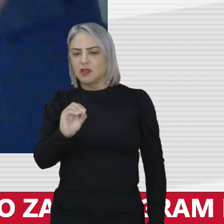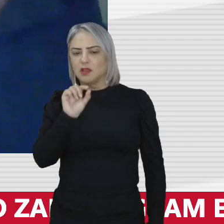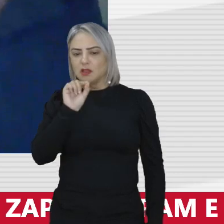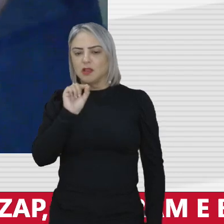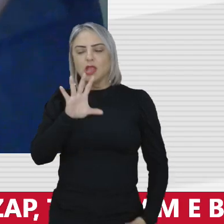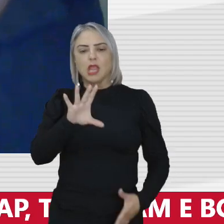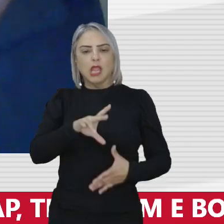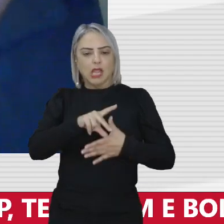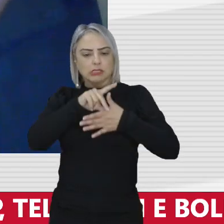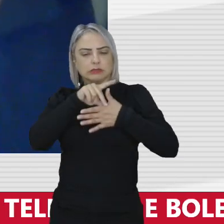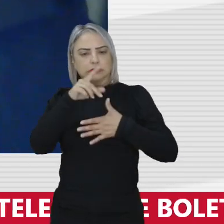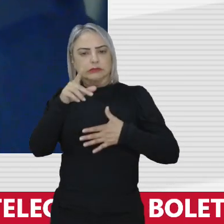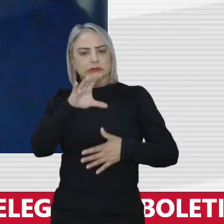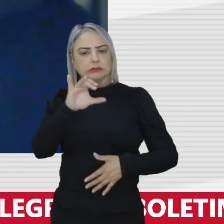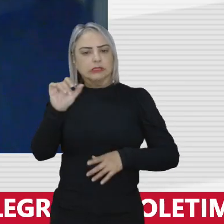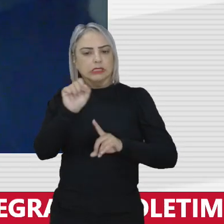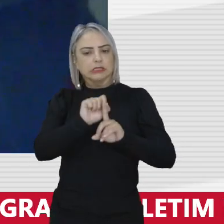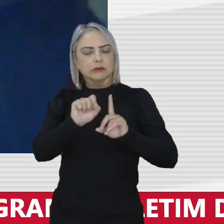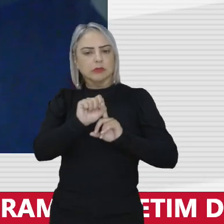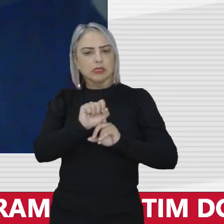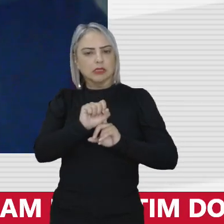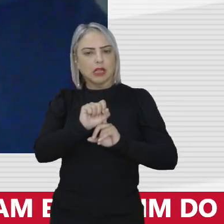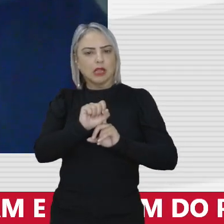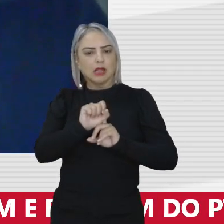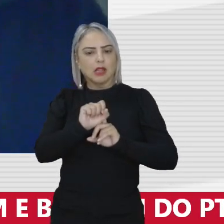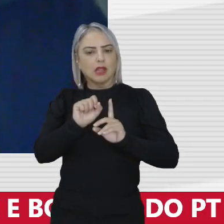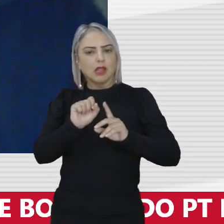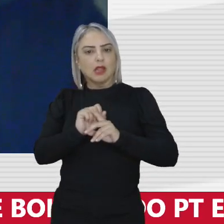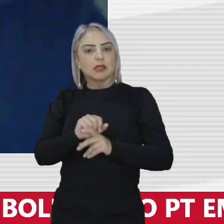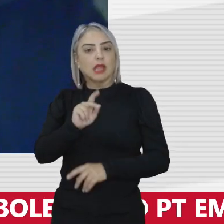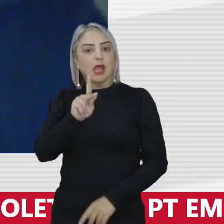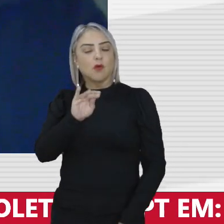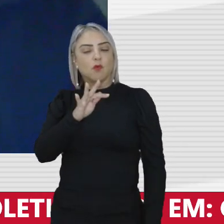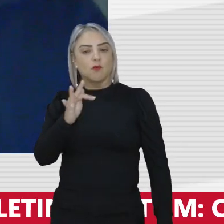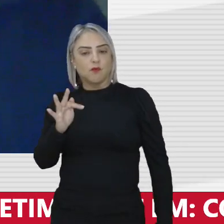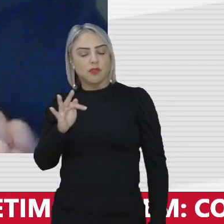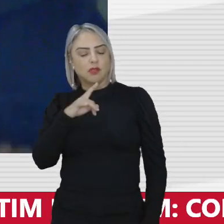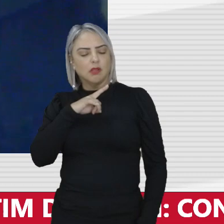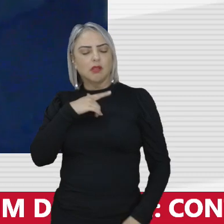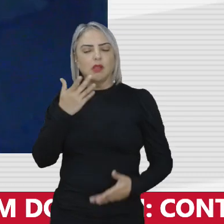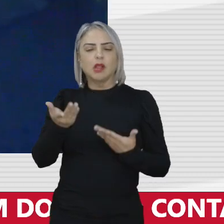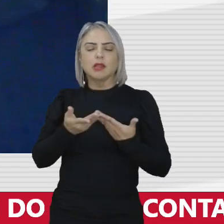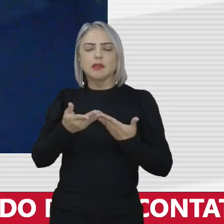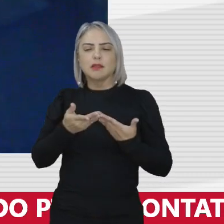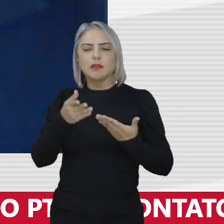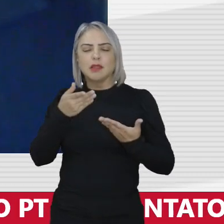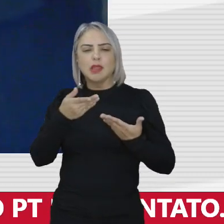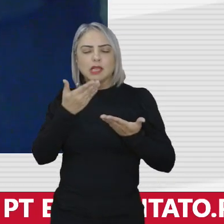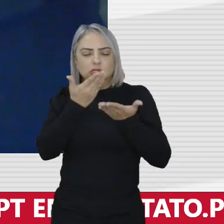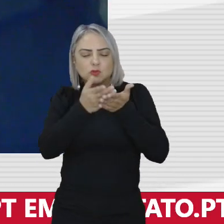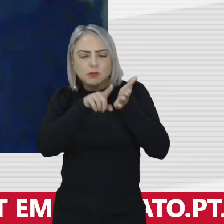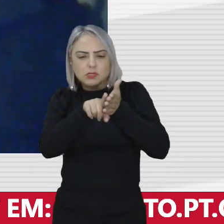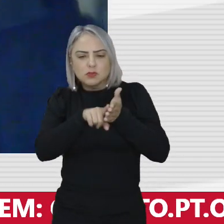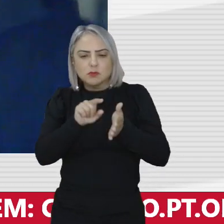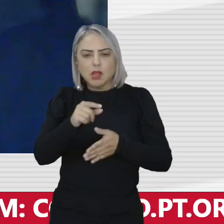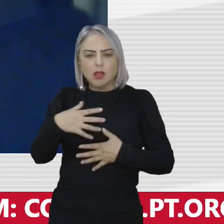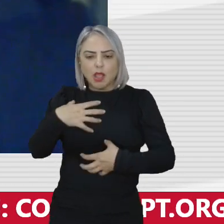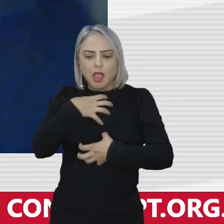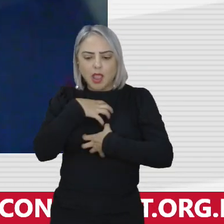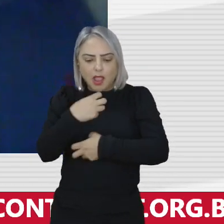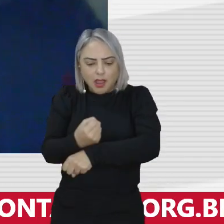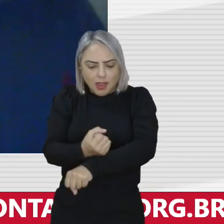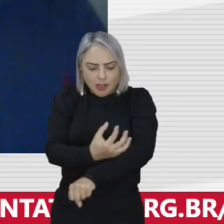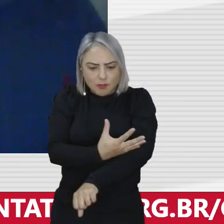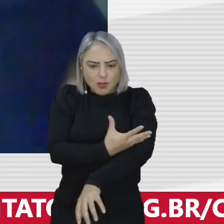titular de ciência política da UF e ele trata de algo fundamental ele diz o seguinte a emoção